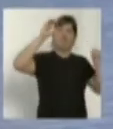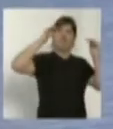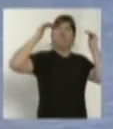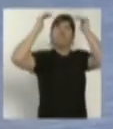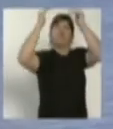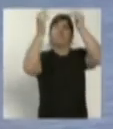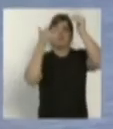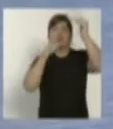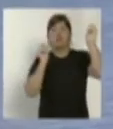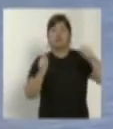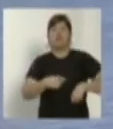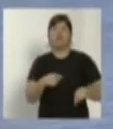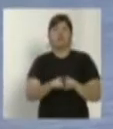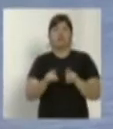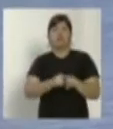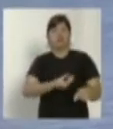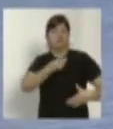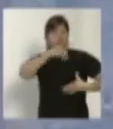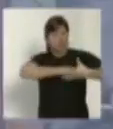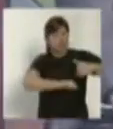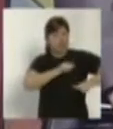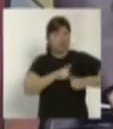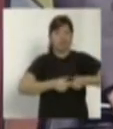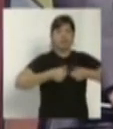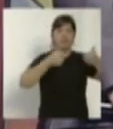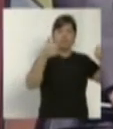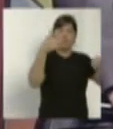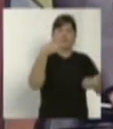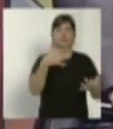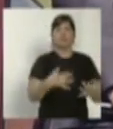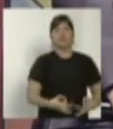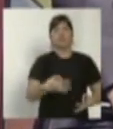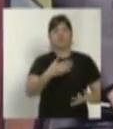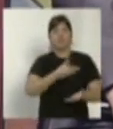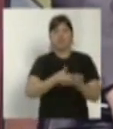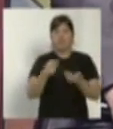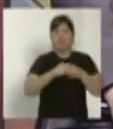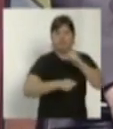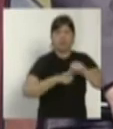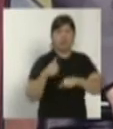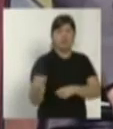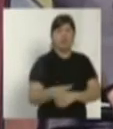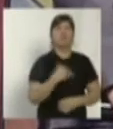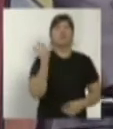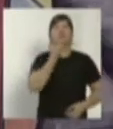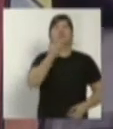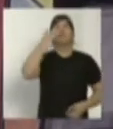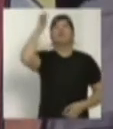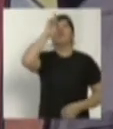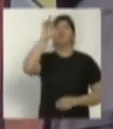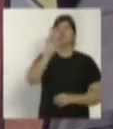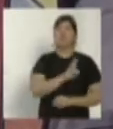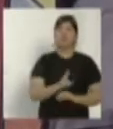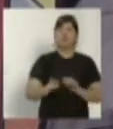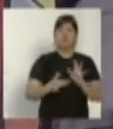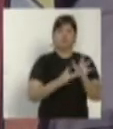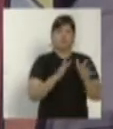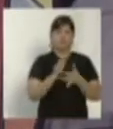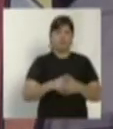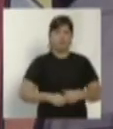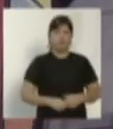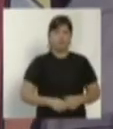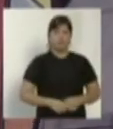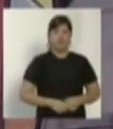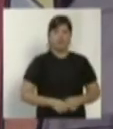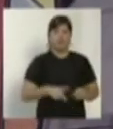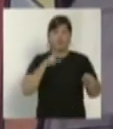a uma mudança interior, uma mudança de atitude. Nós te pedimos, Senhor, no nome de Jesus, pela força e poder do Teu